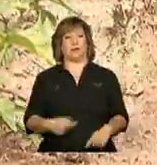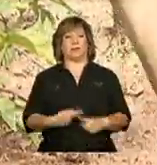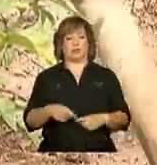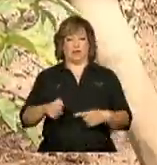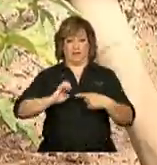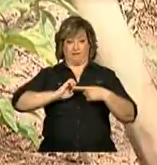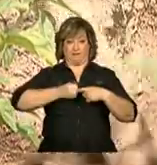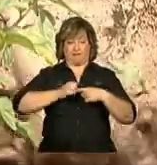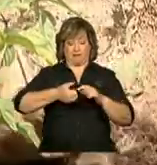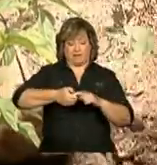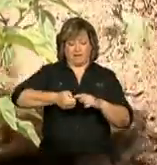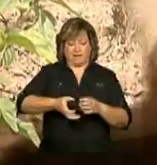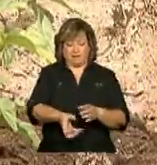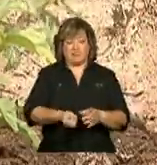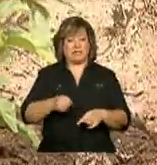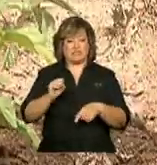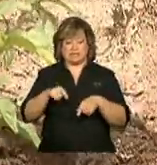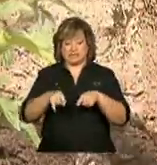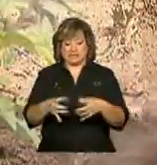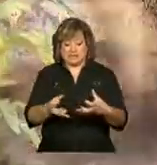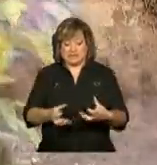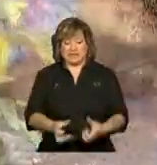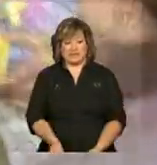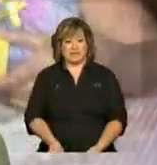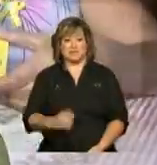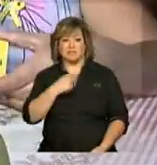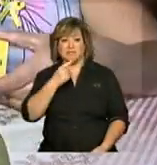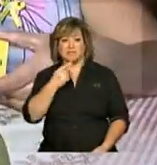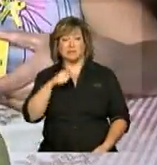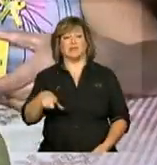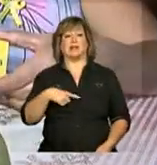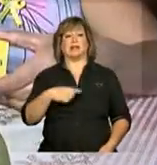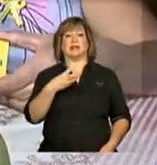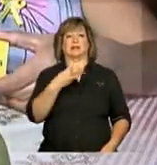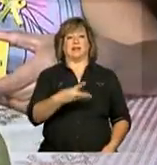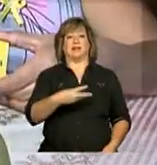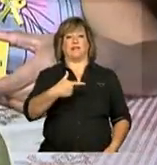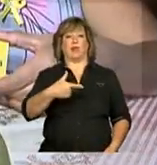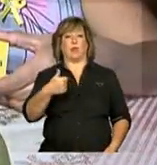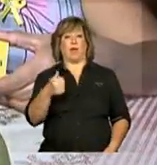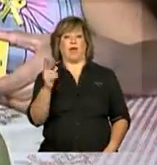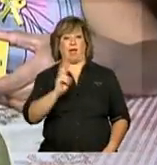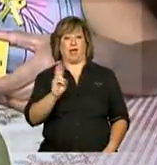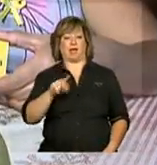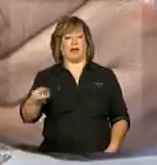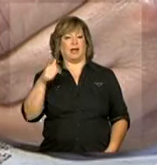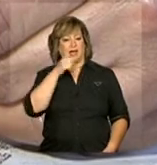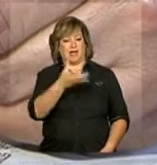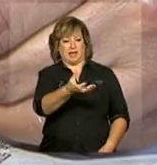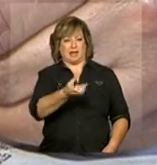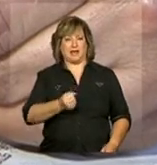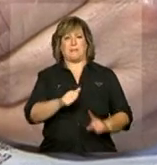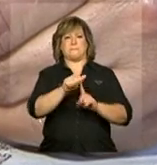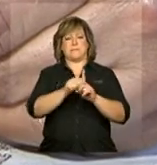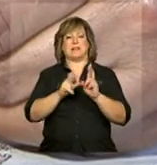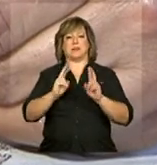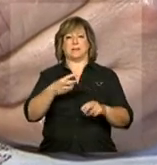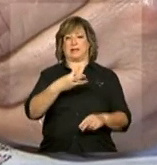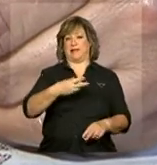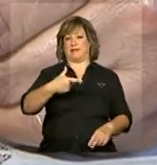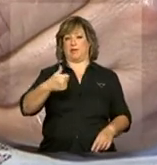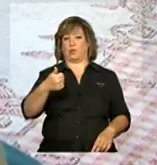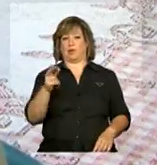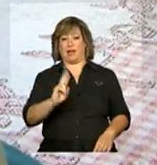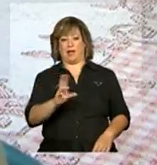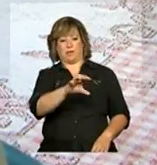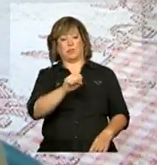de feijão e milho não vingarem na terra seca, os 321 reais que Quitéria saca mensalmente com o cartão